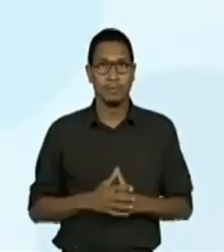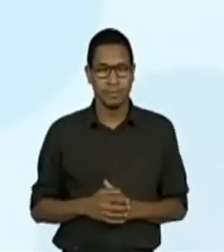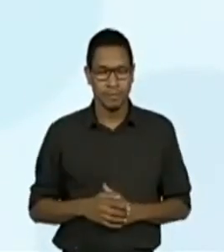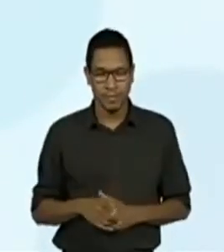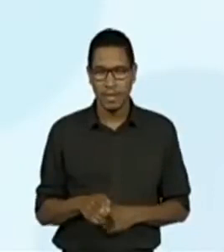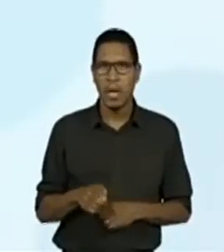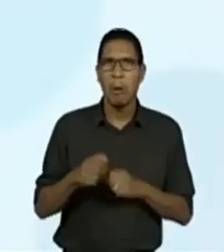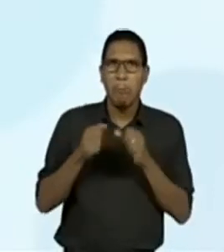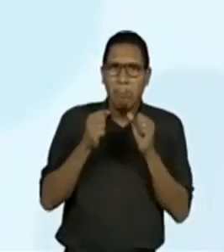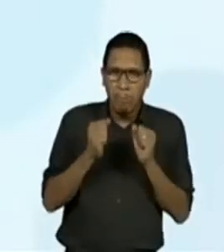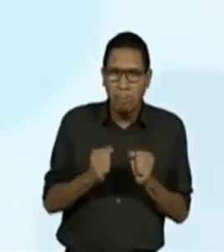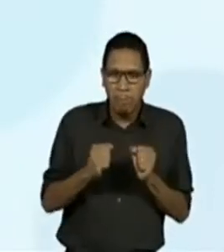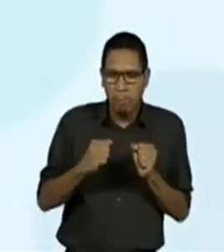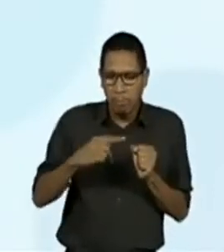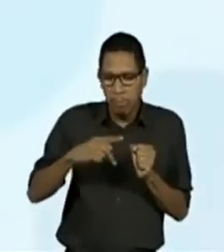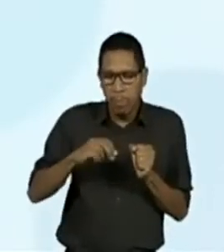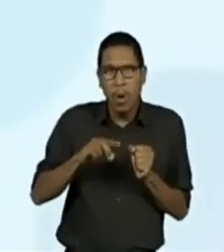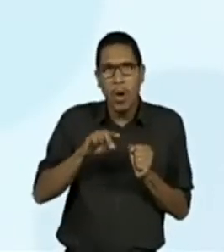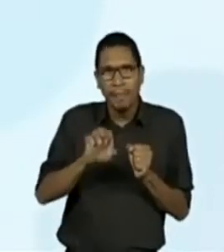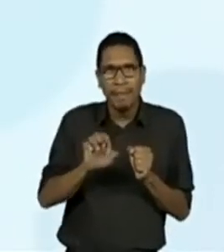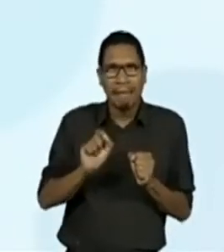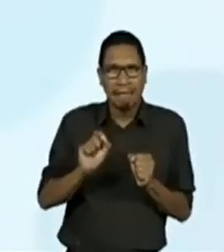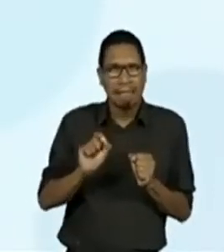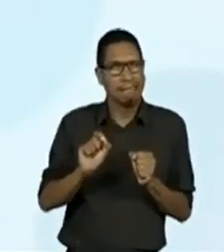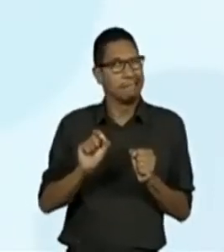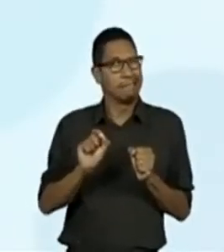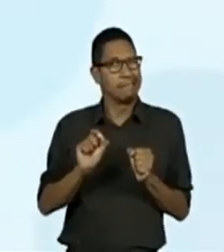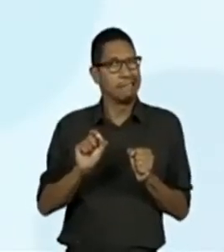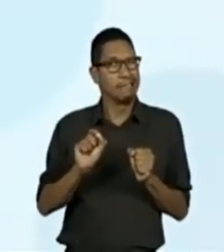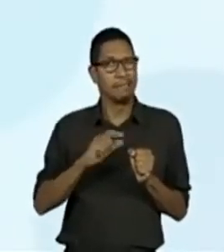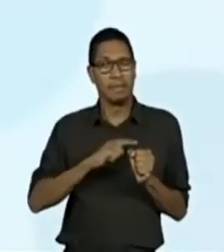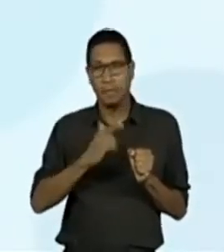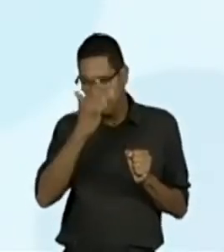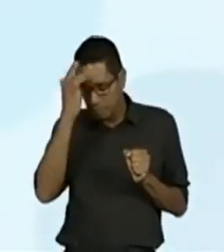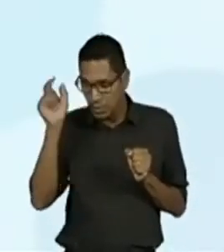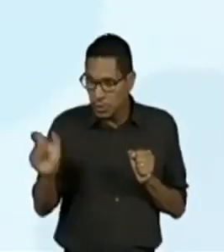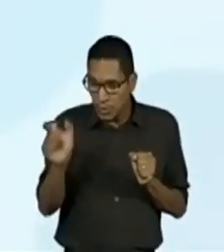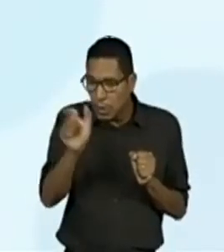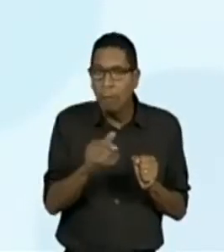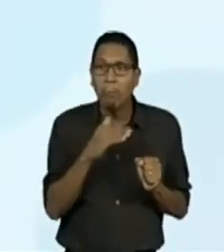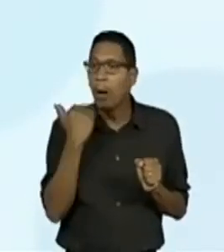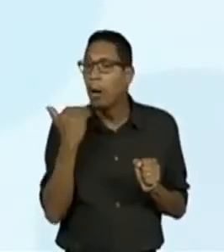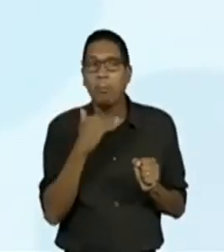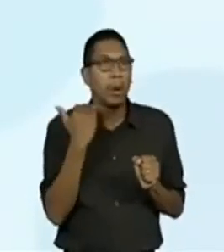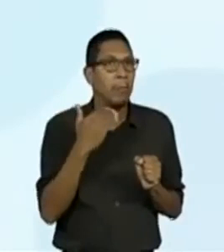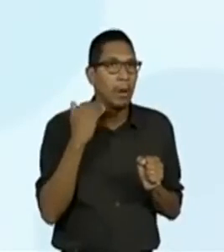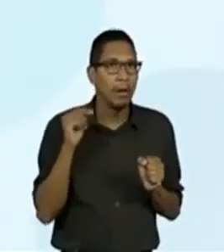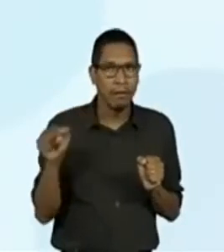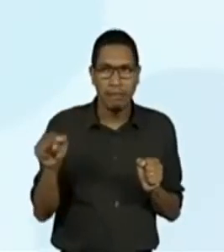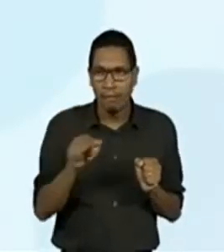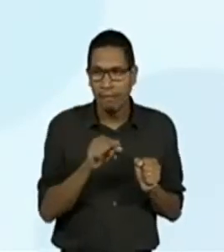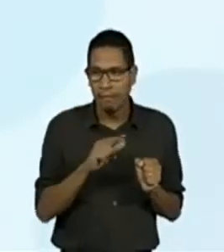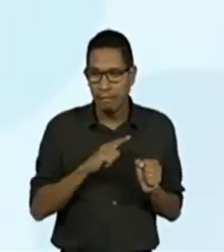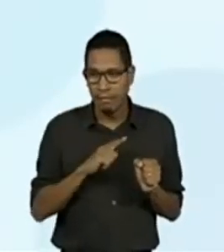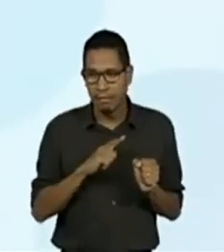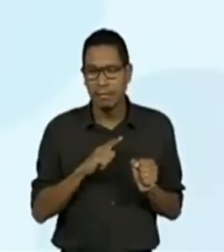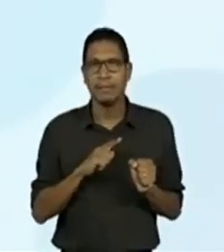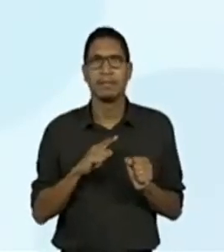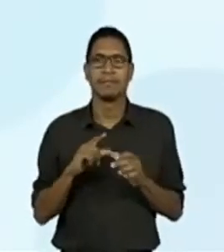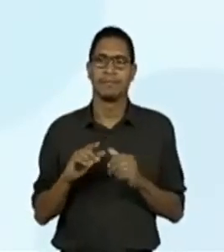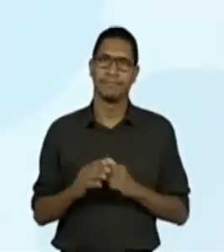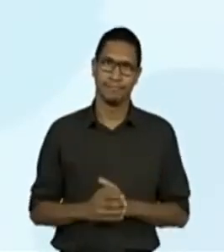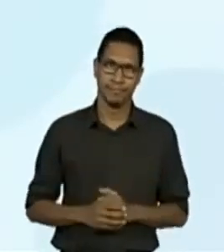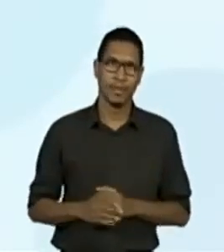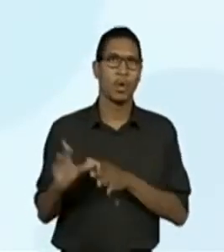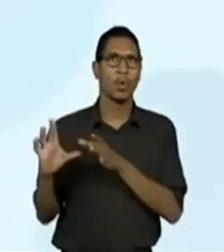muita pessoa. Tem gente que já está querendo corrigir a coerência e a coesão. Calma! Palavras, agora é palavras. Aqui,